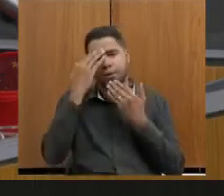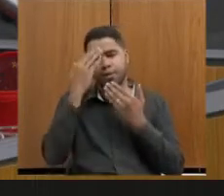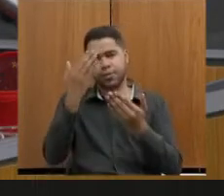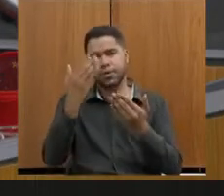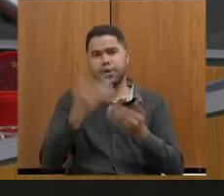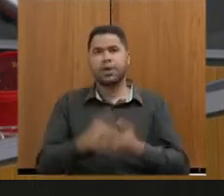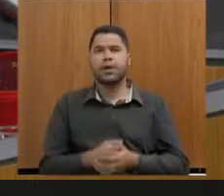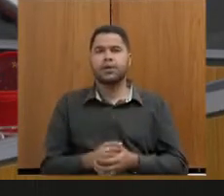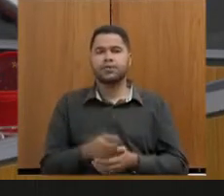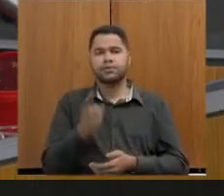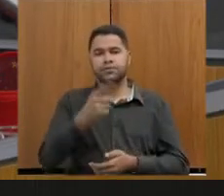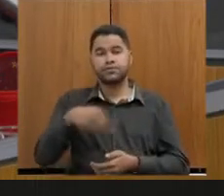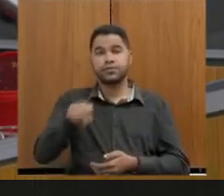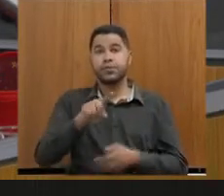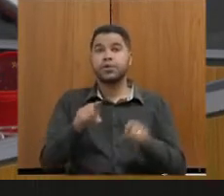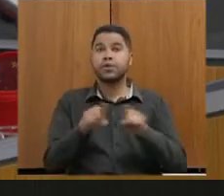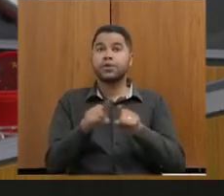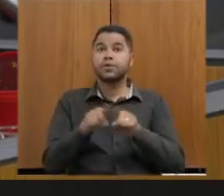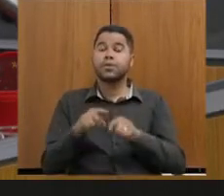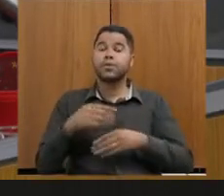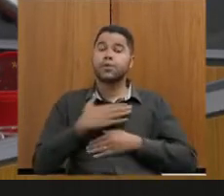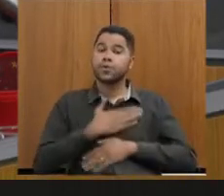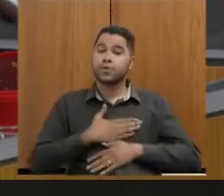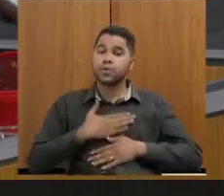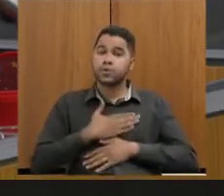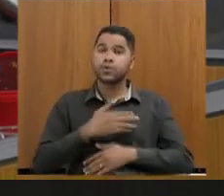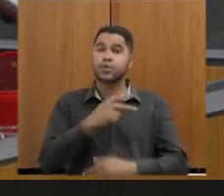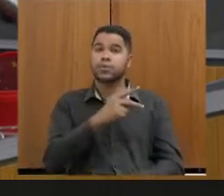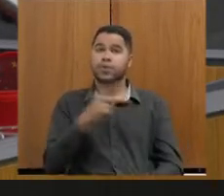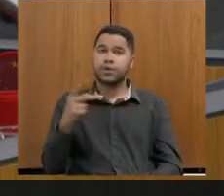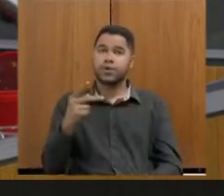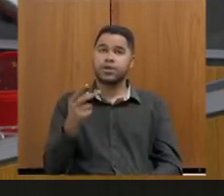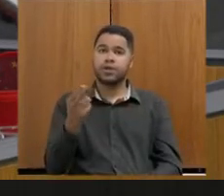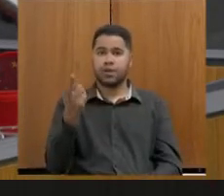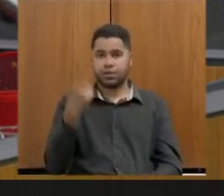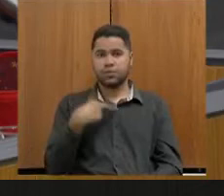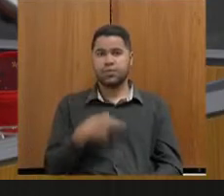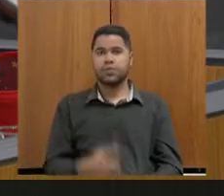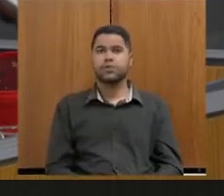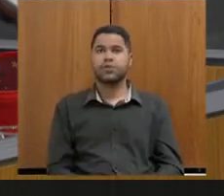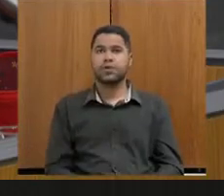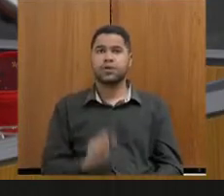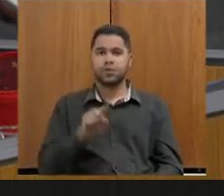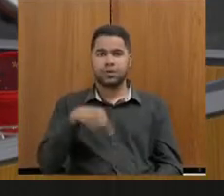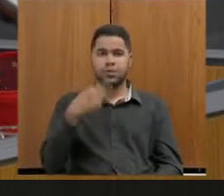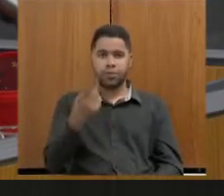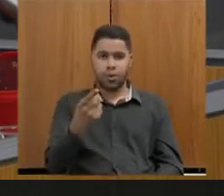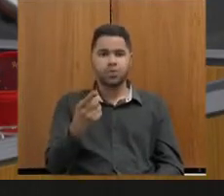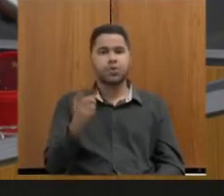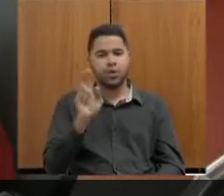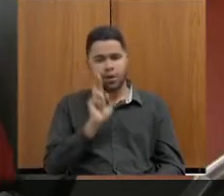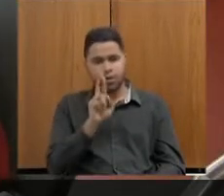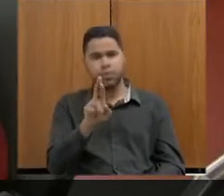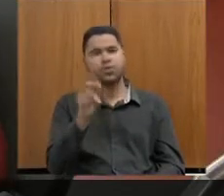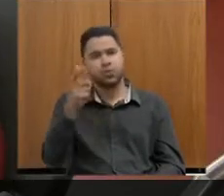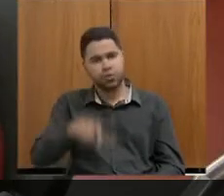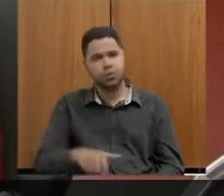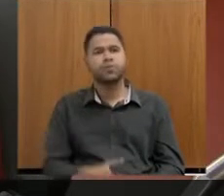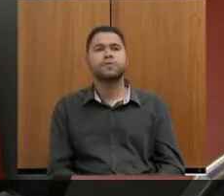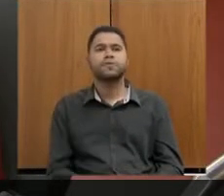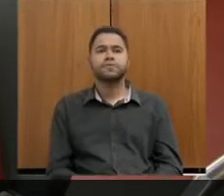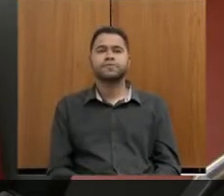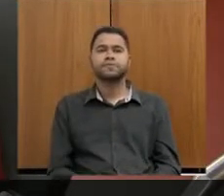presidente, obrigada, secretário. E eu gostaria, presidente, réplica, depois das respostas do secretário. Claro.